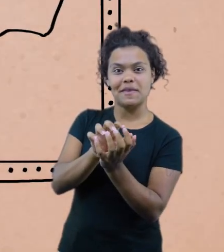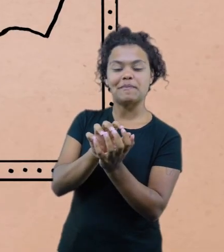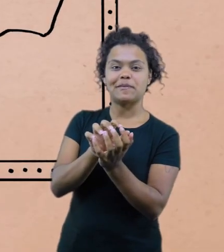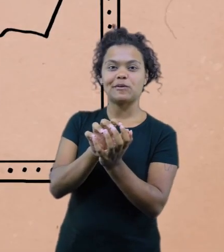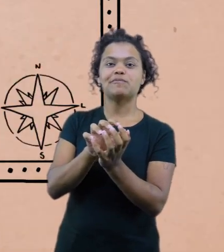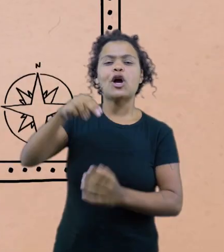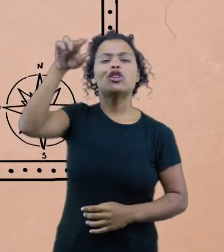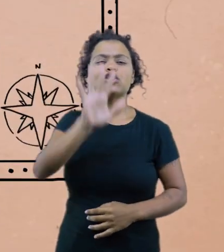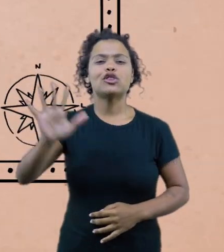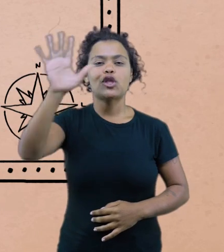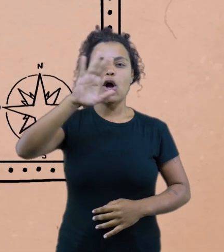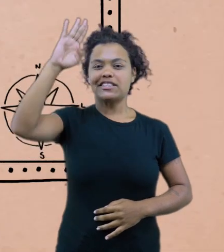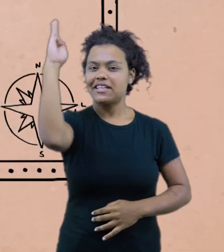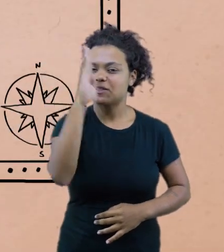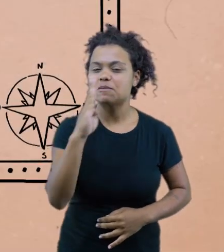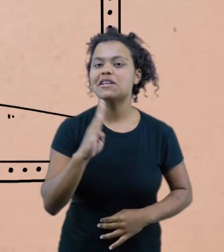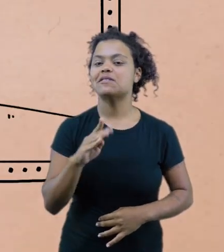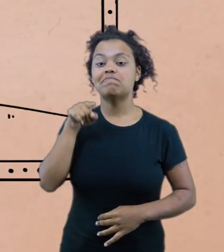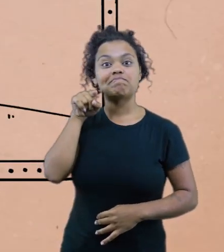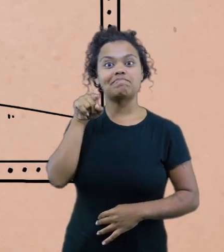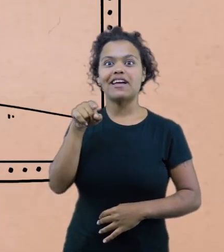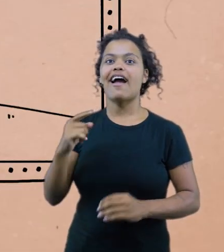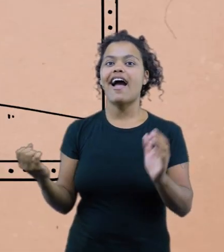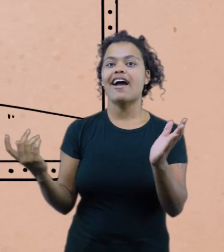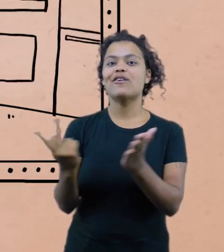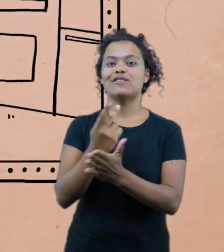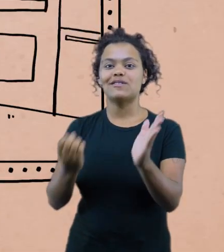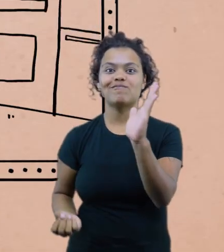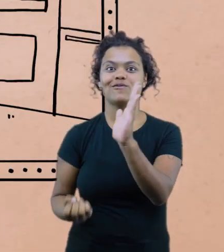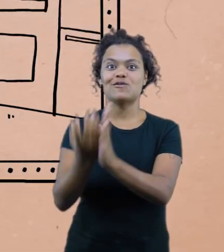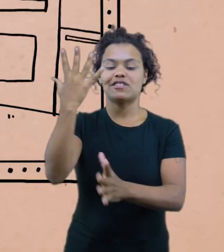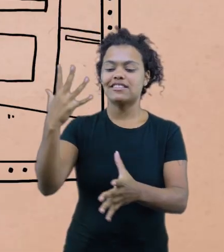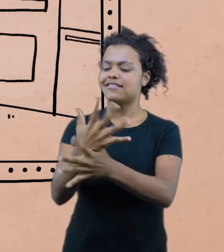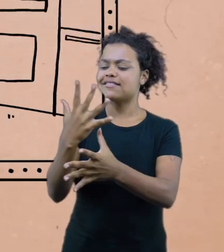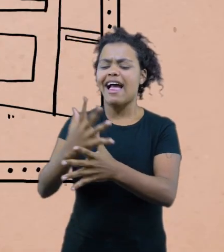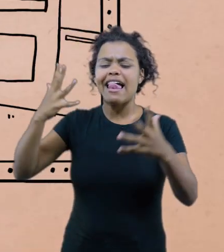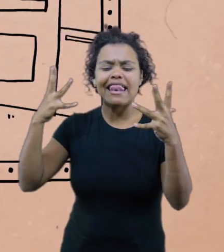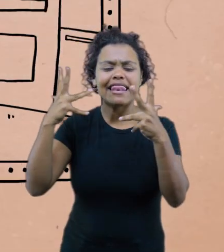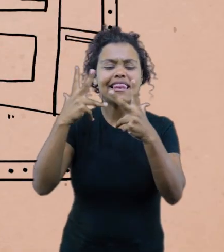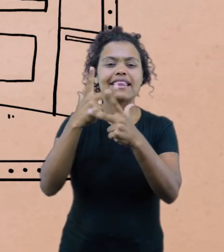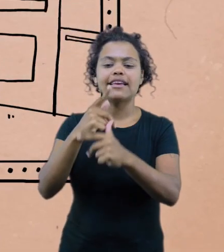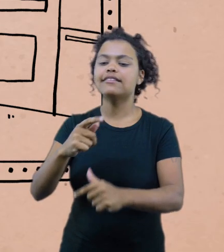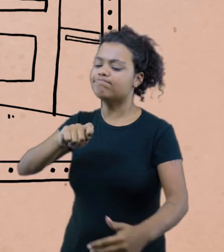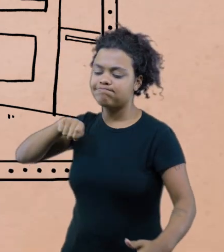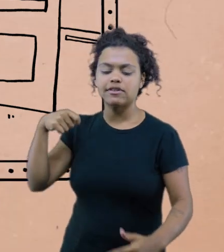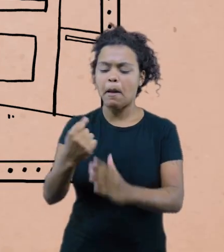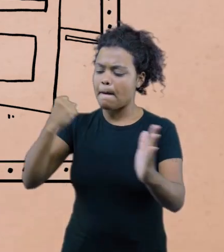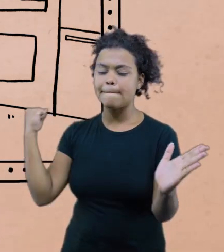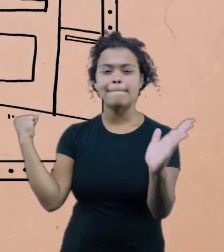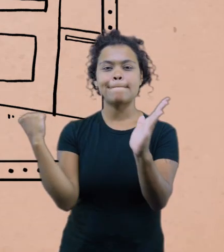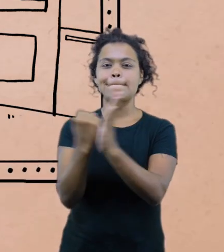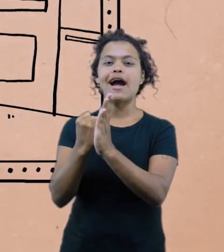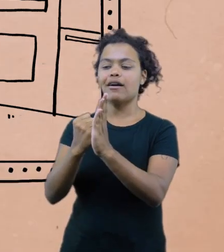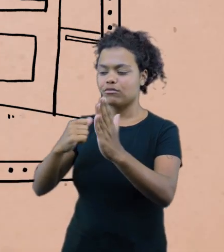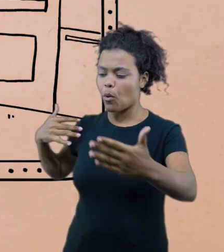Pernambuco, no nordeste do Brasil, foi fundada a cidade que de tão majestosa, muitos anos depois,